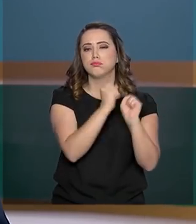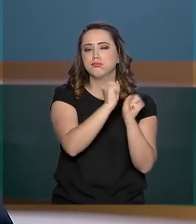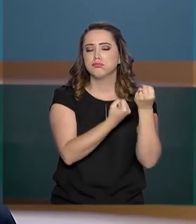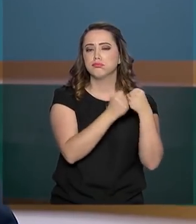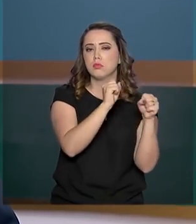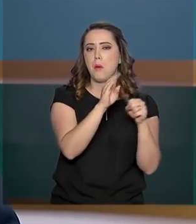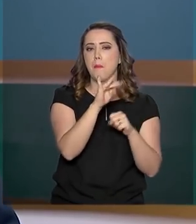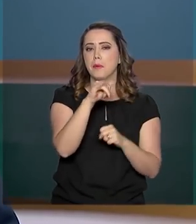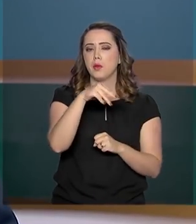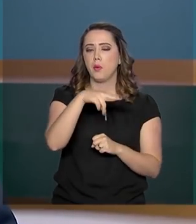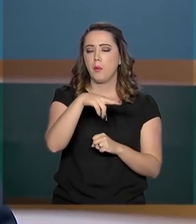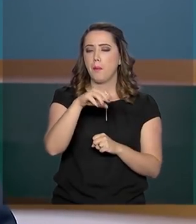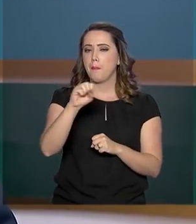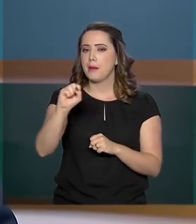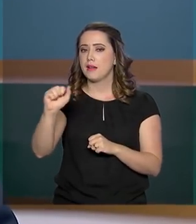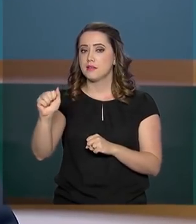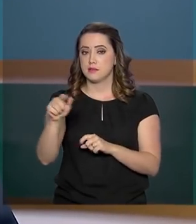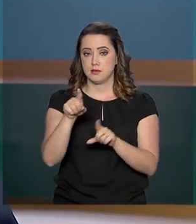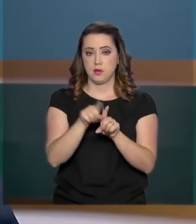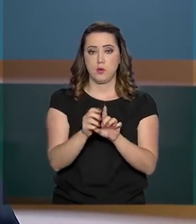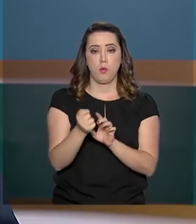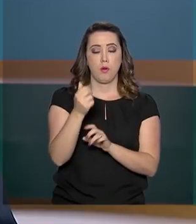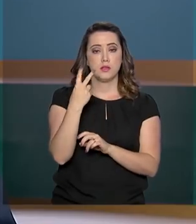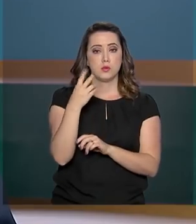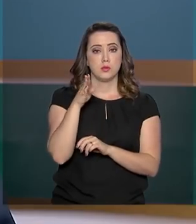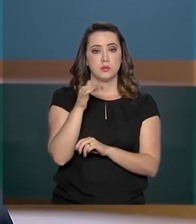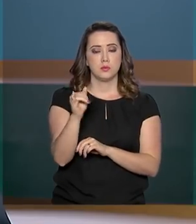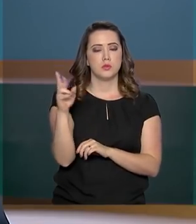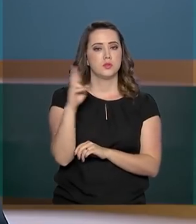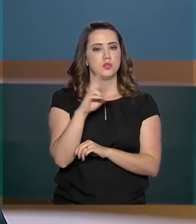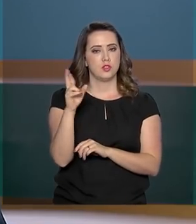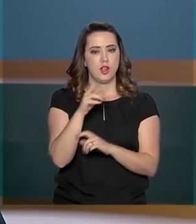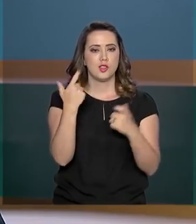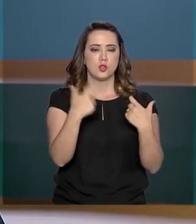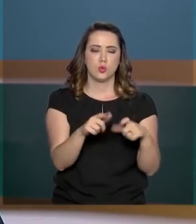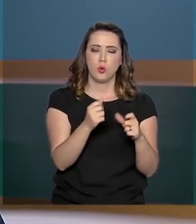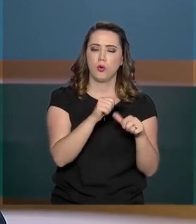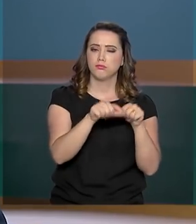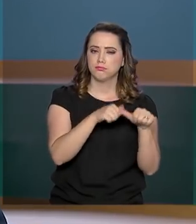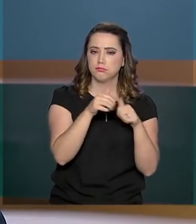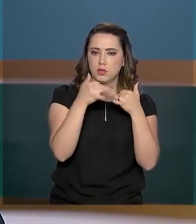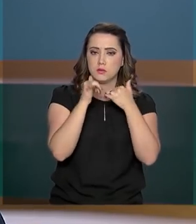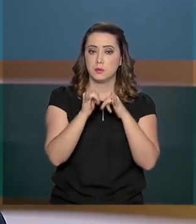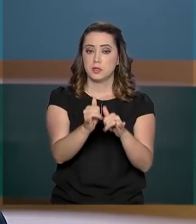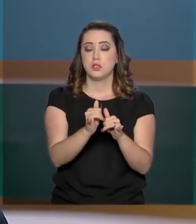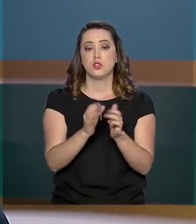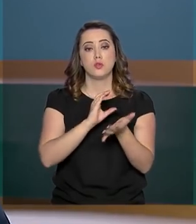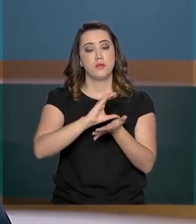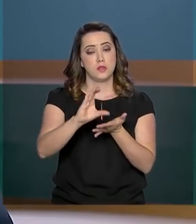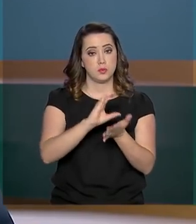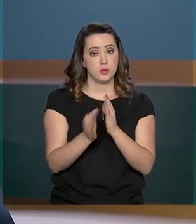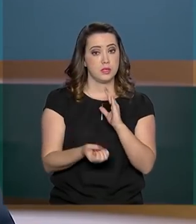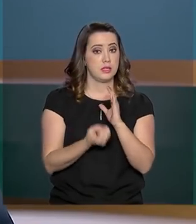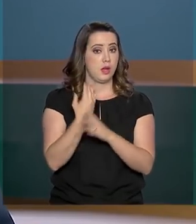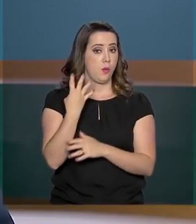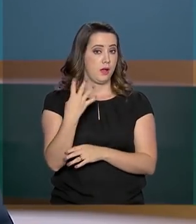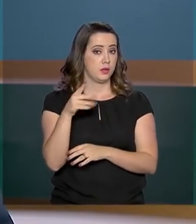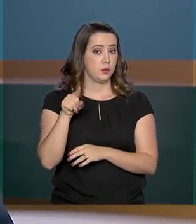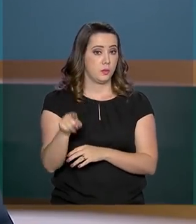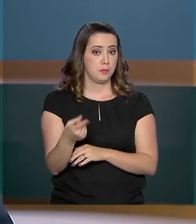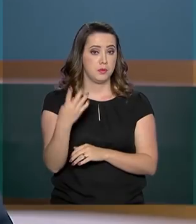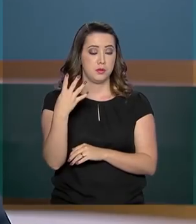contratados devem investir quase 2 bilhões de reais nas usinas geradoras. E o investimento deve gerar 4